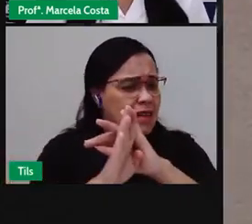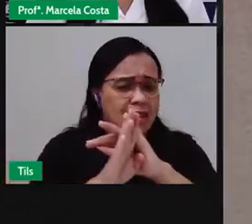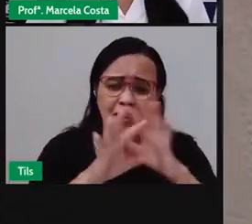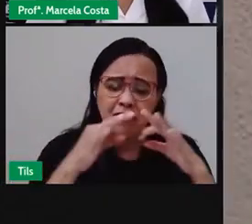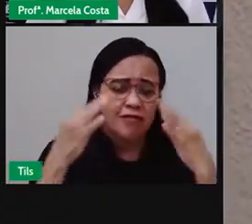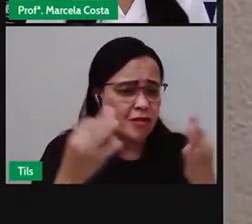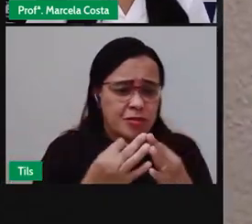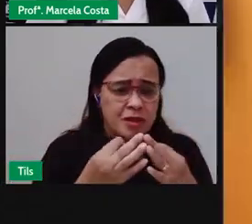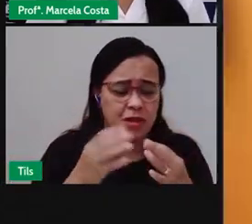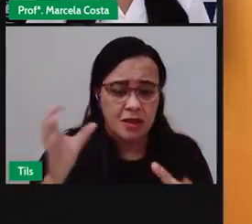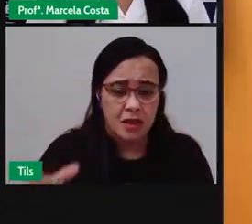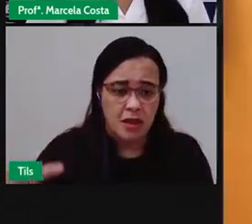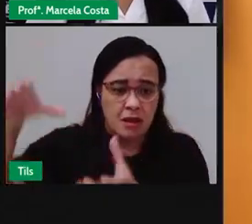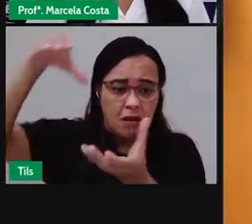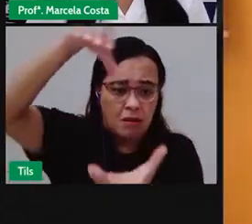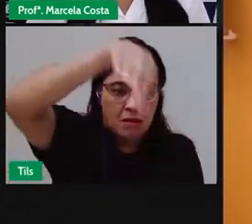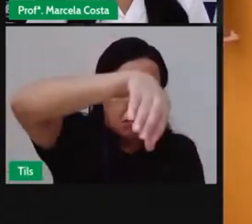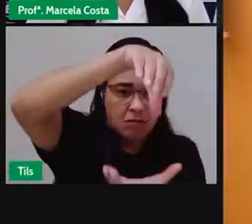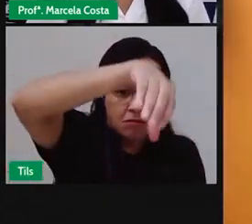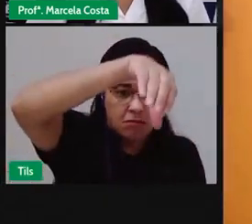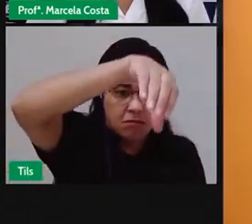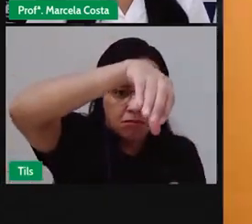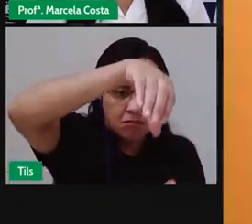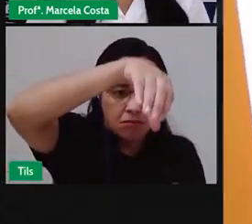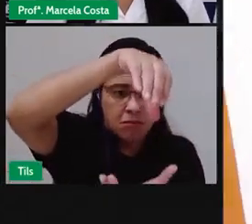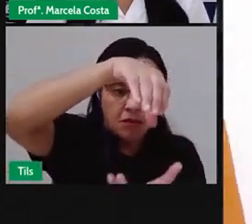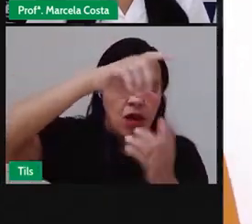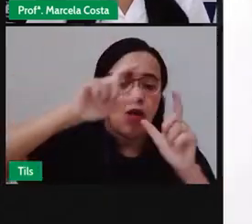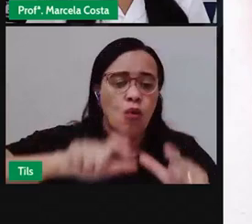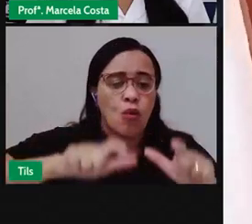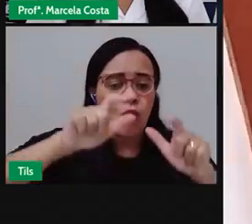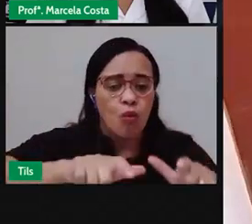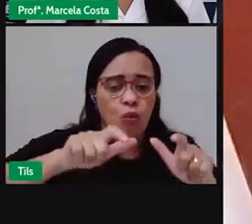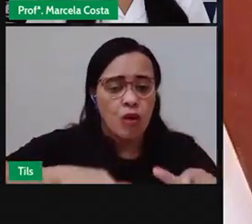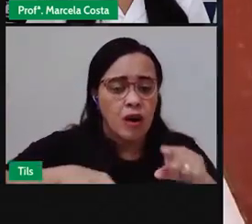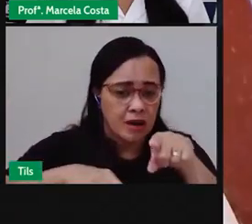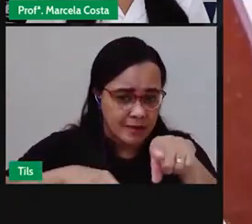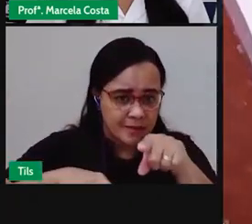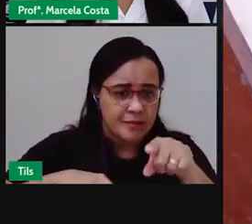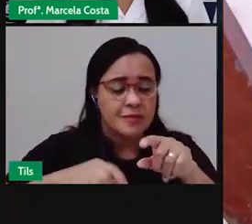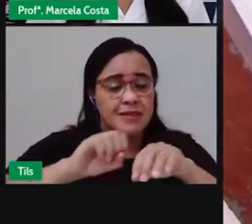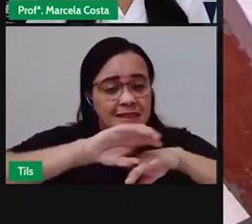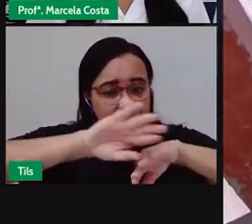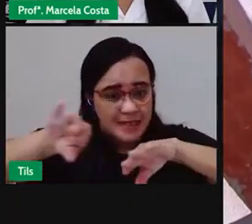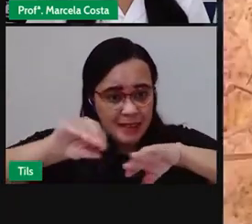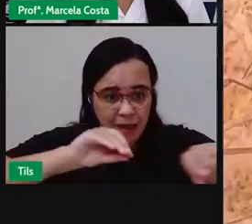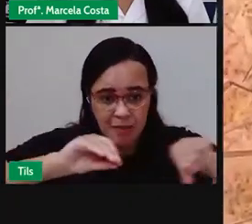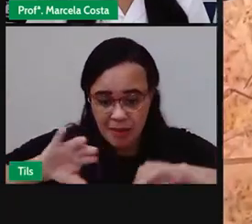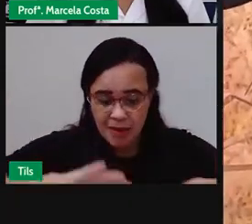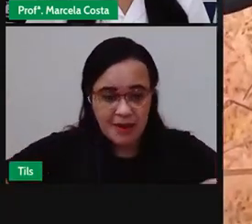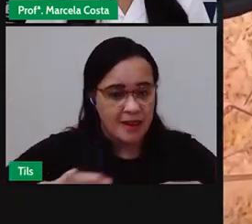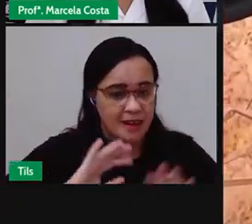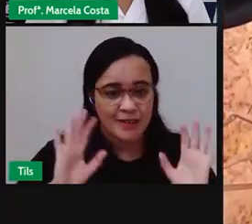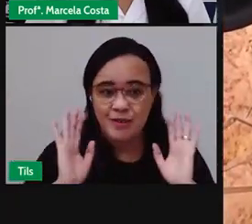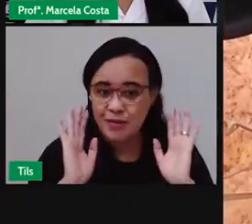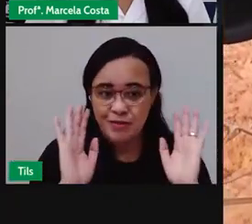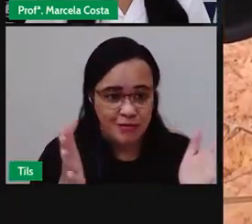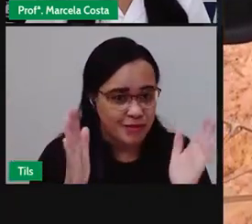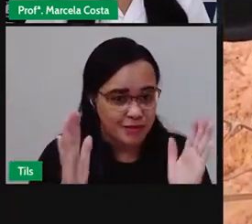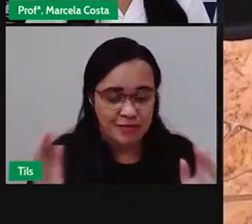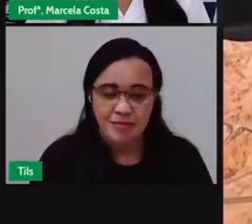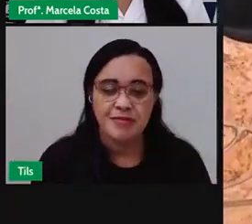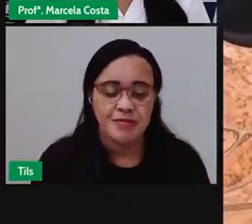neste balde. Renata também separa os materiais recicláveis. Ela ressalta que só o lixo do banheiro